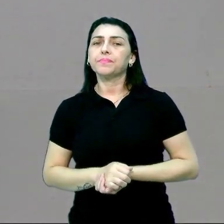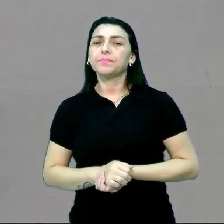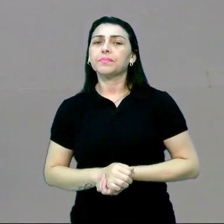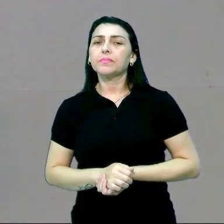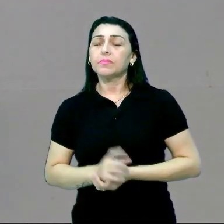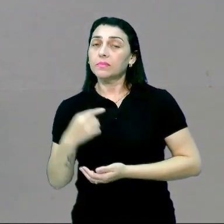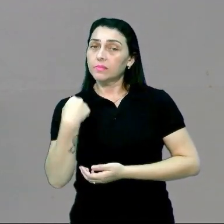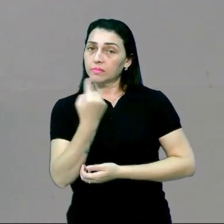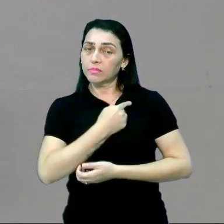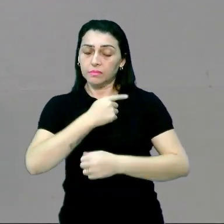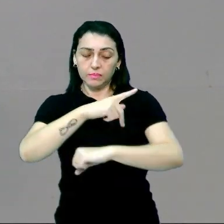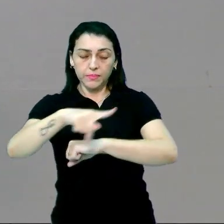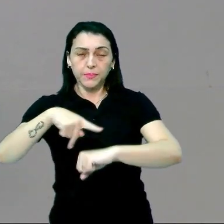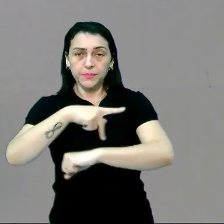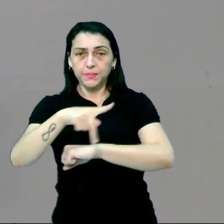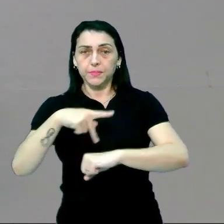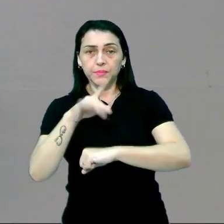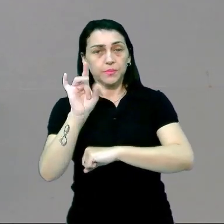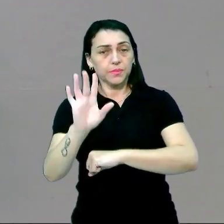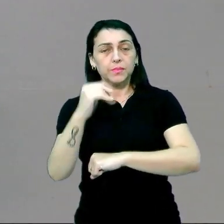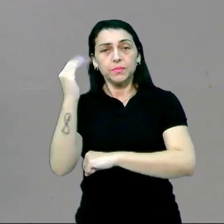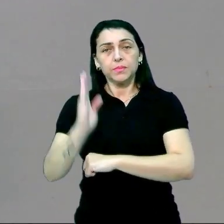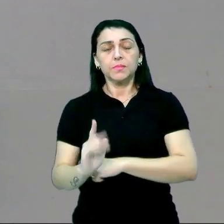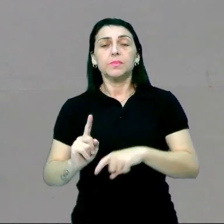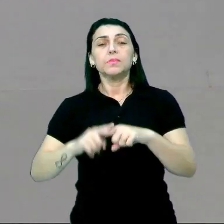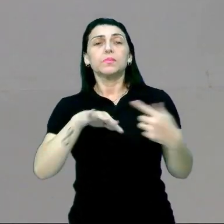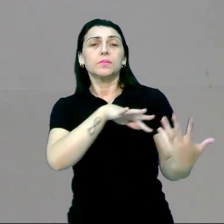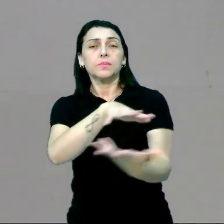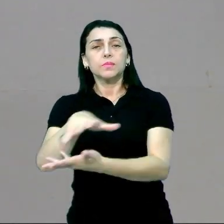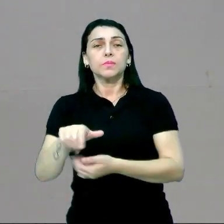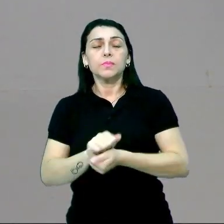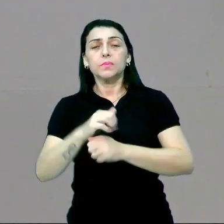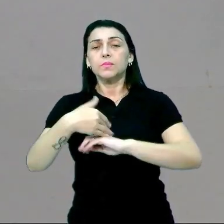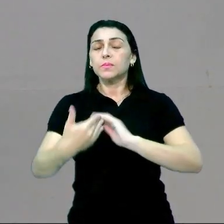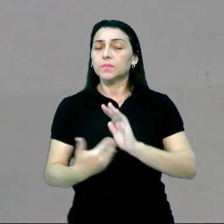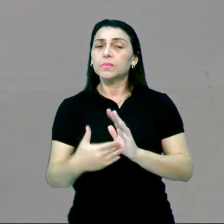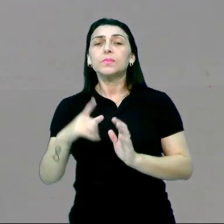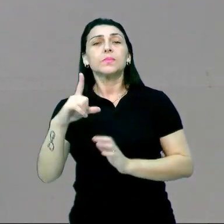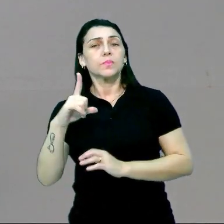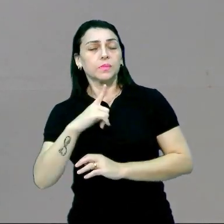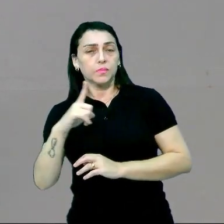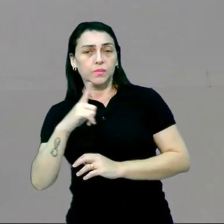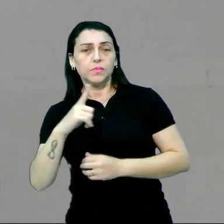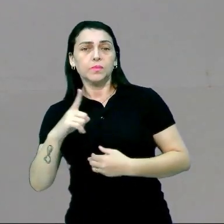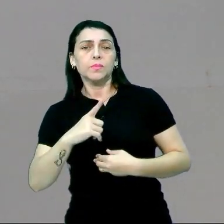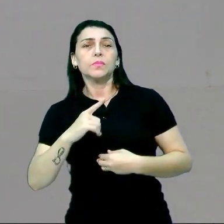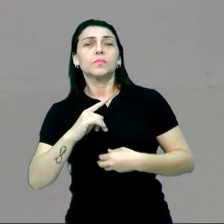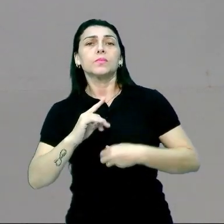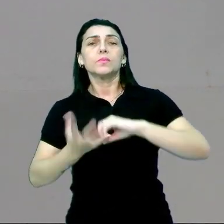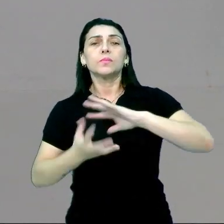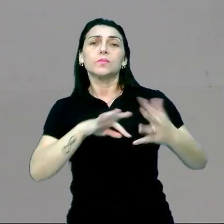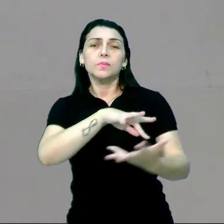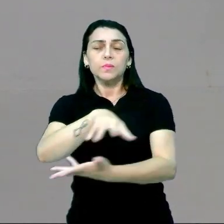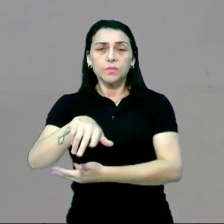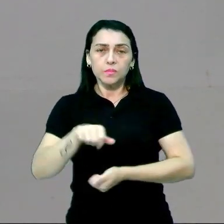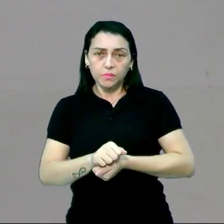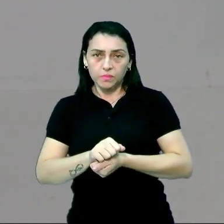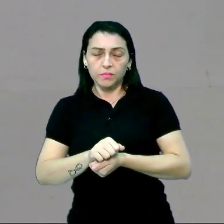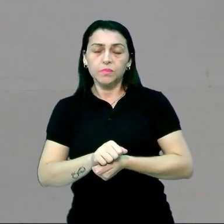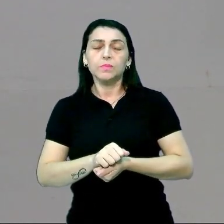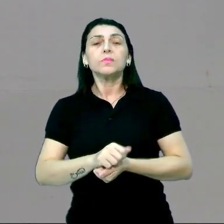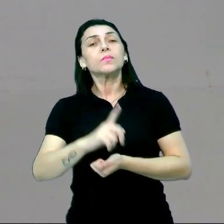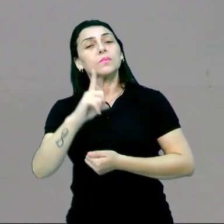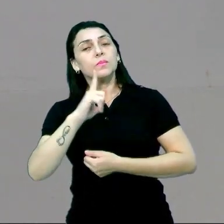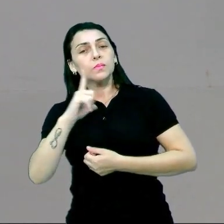O nosso país, aliás, não só o Brasil, mas o mundo inteiro, passou recentemente por uma pandemia. Então, nós